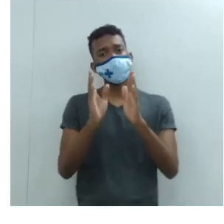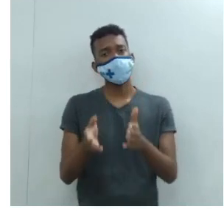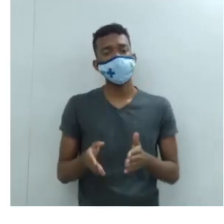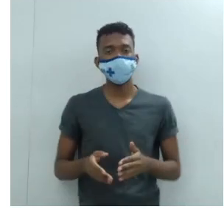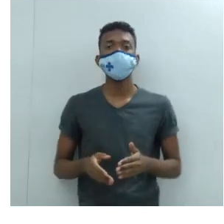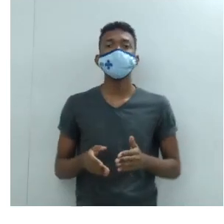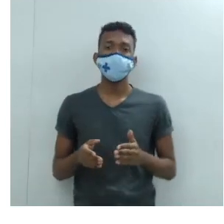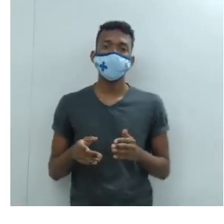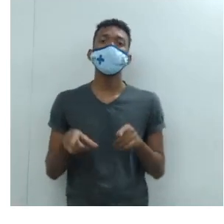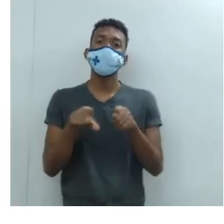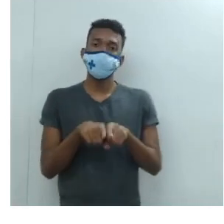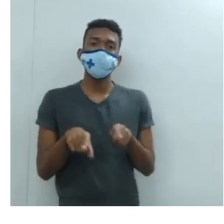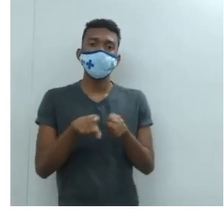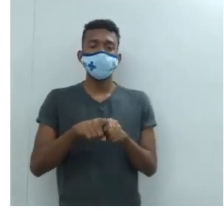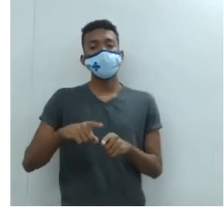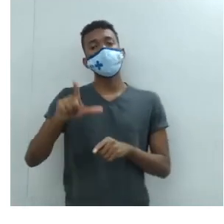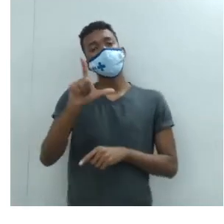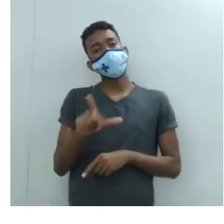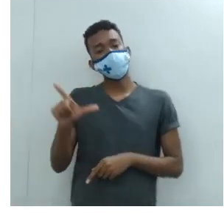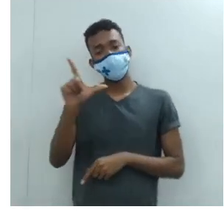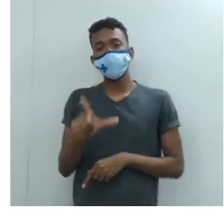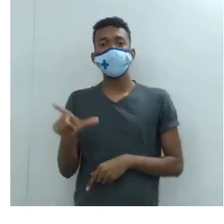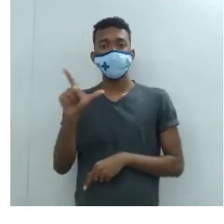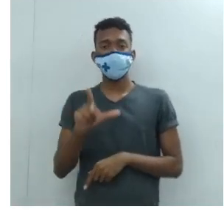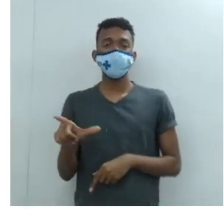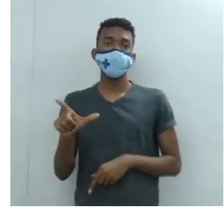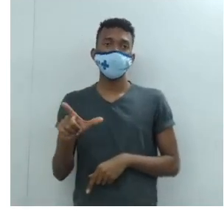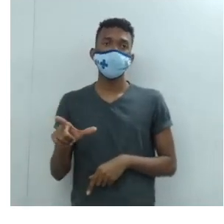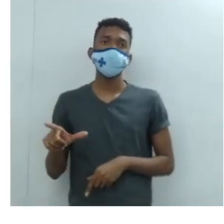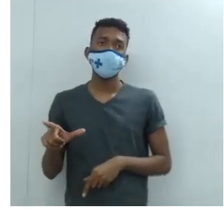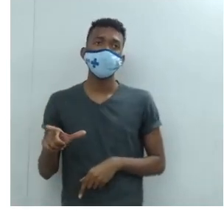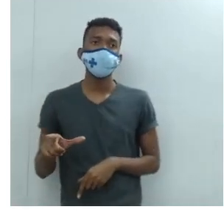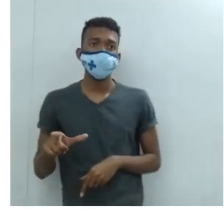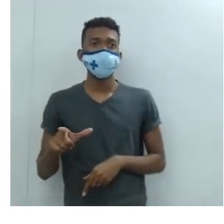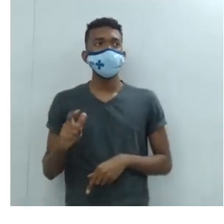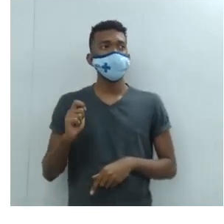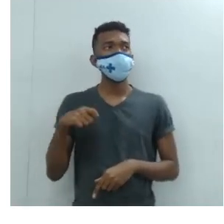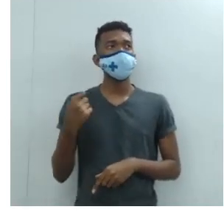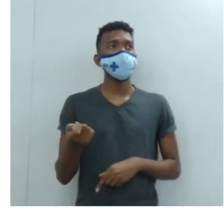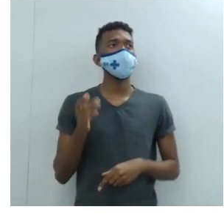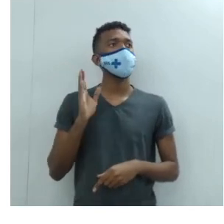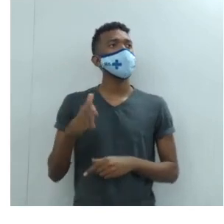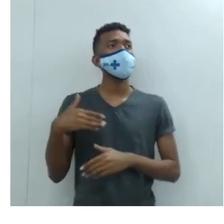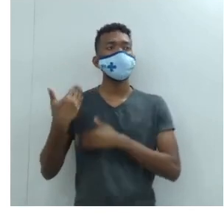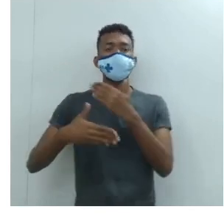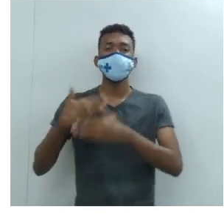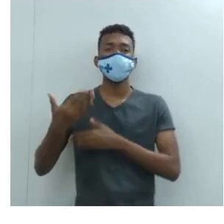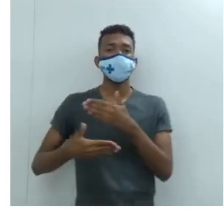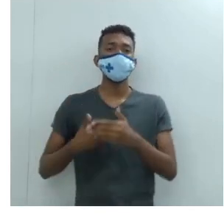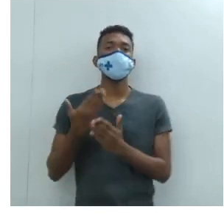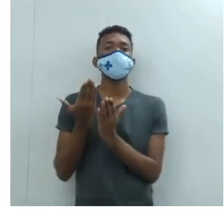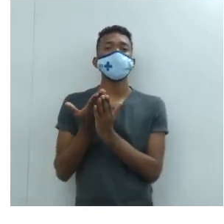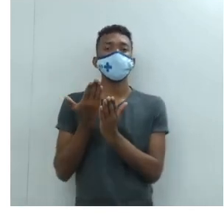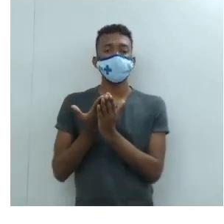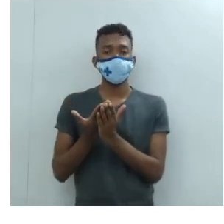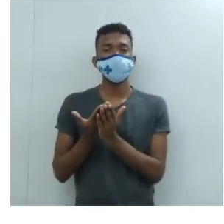E na literatura. E fez desenvolver o estudo